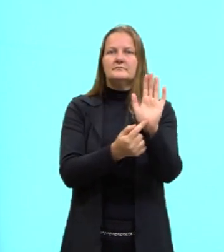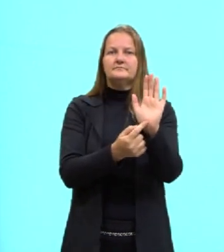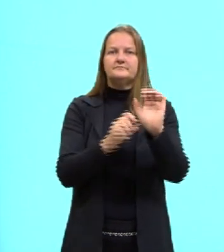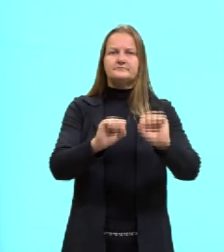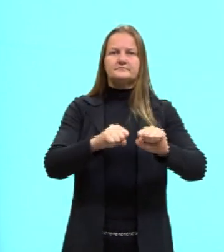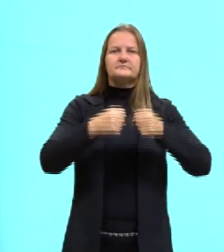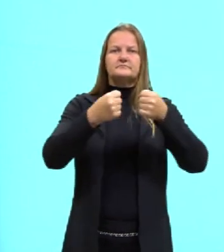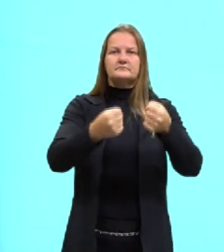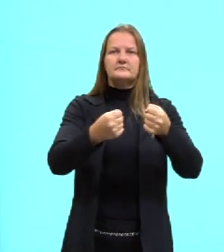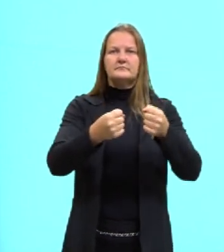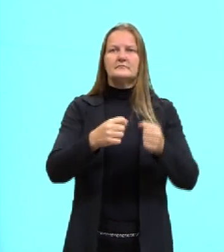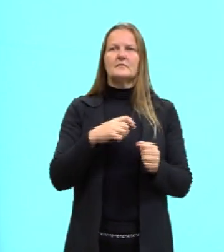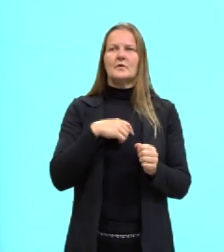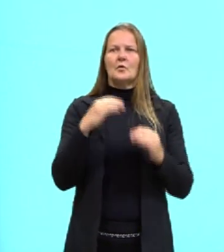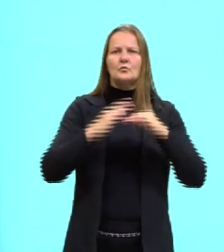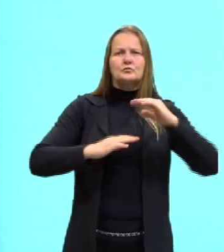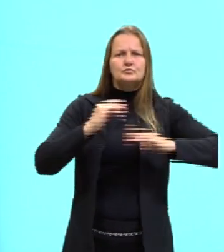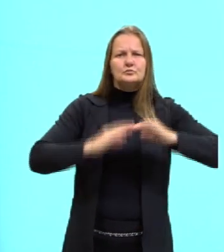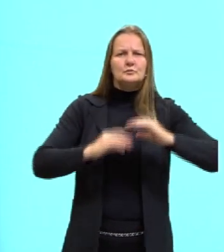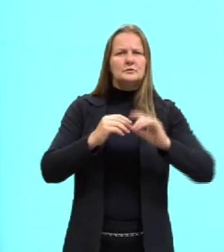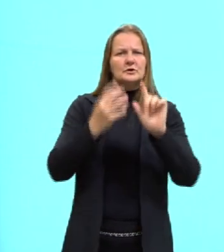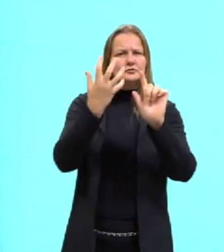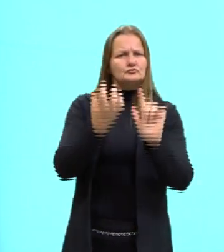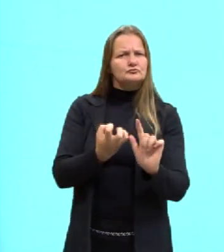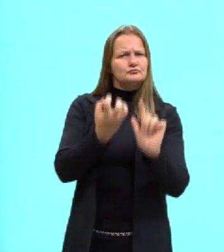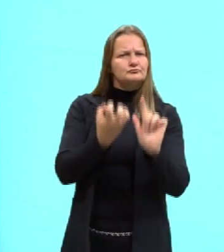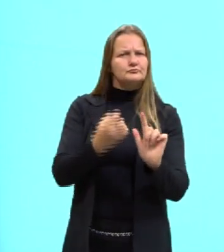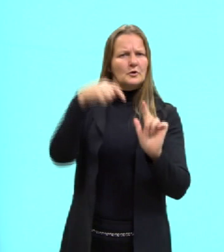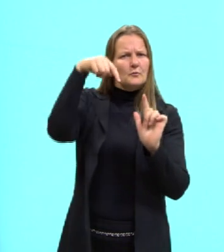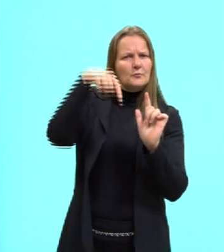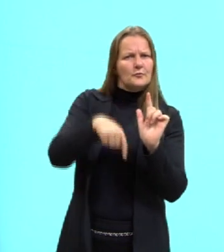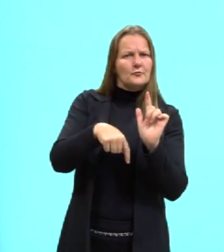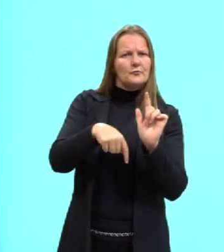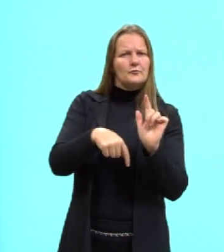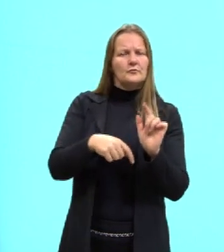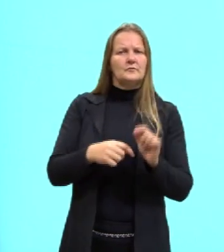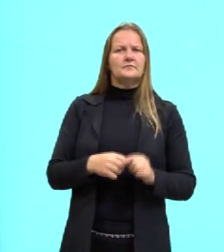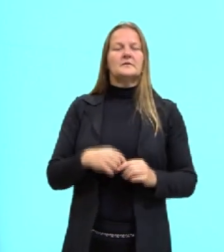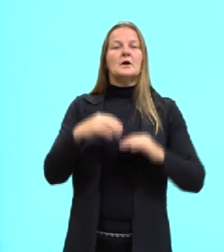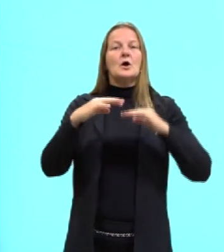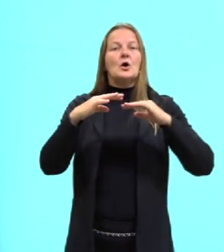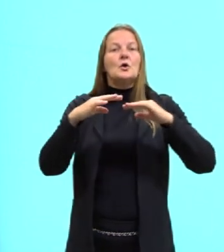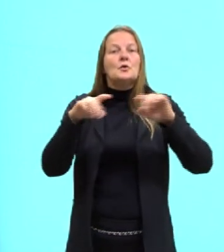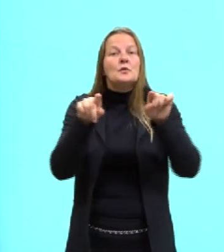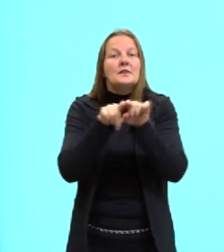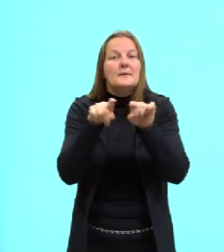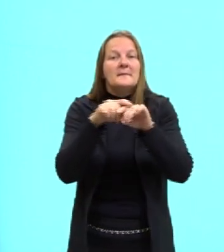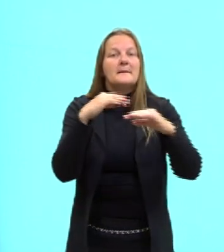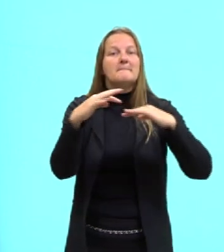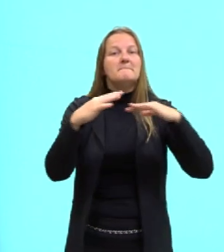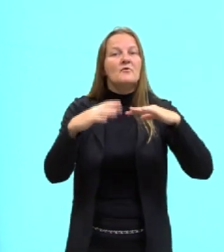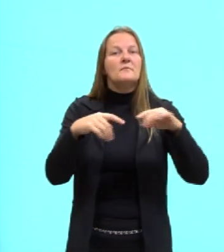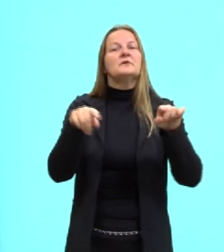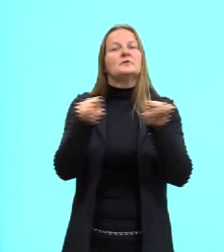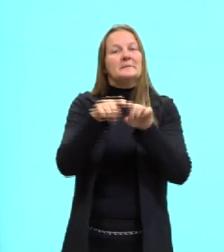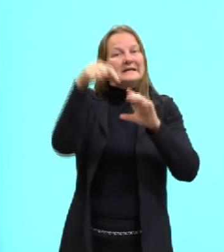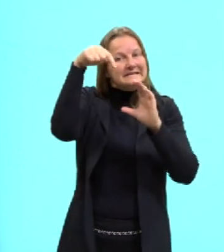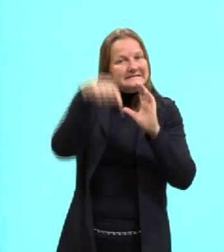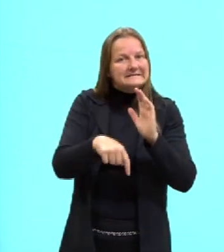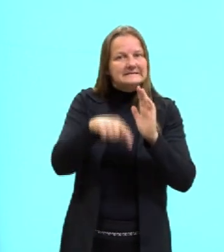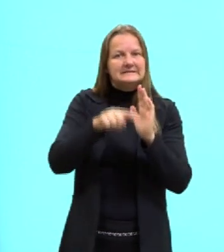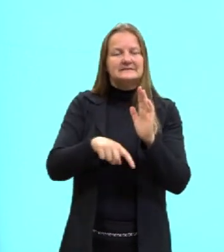sendo aplicada aqui para baixo, na direção para baixo, e o deslocamento também for para baixo, na mesma direção.